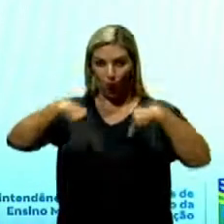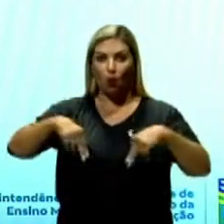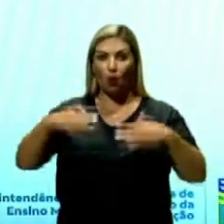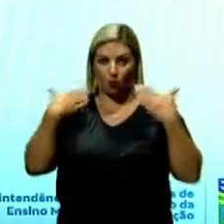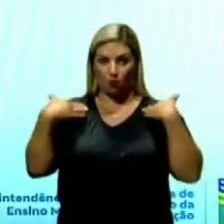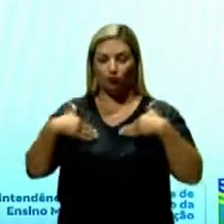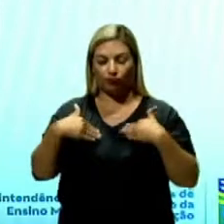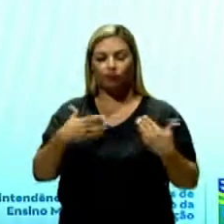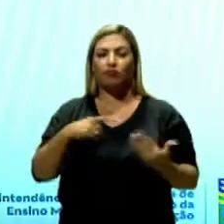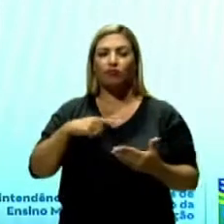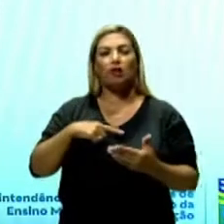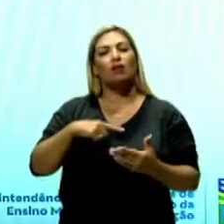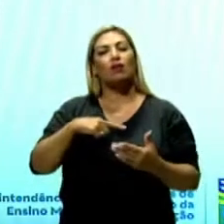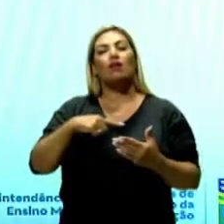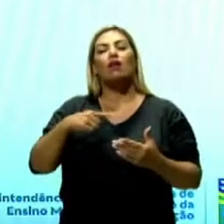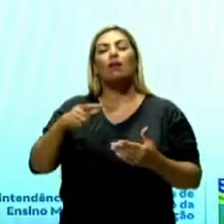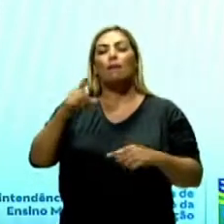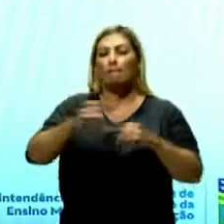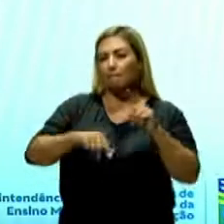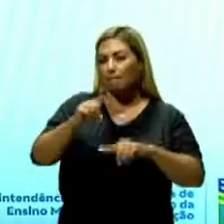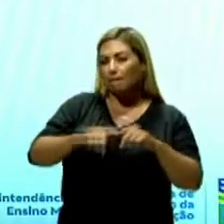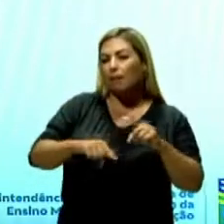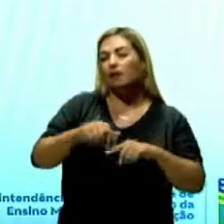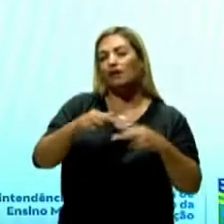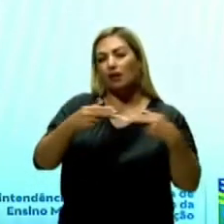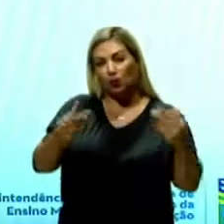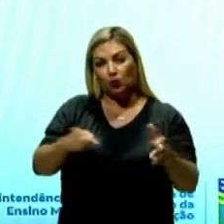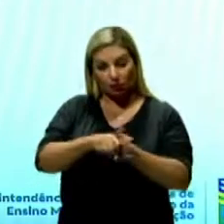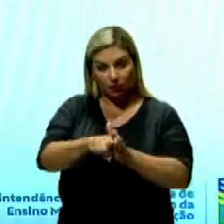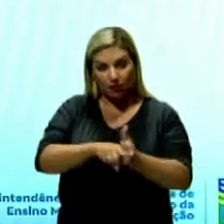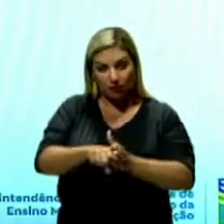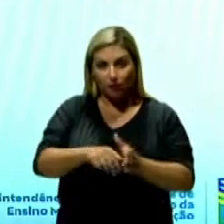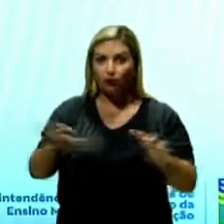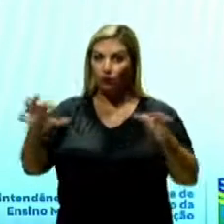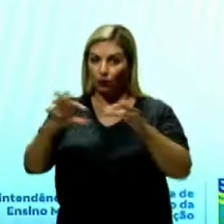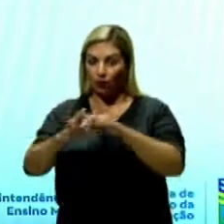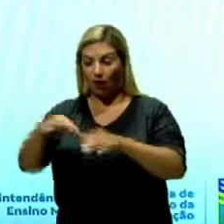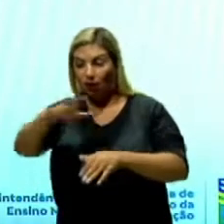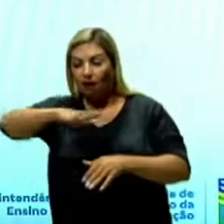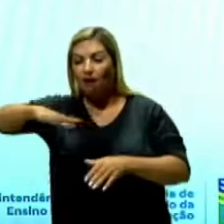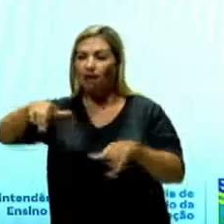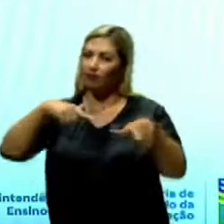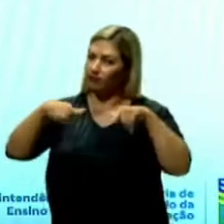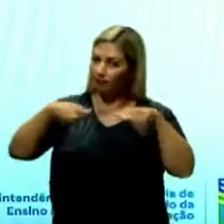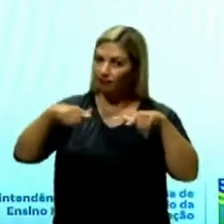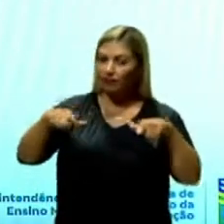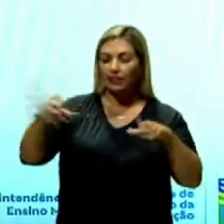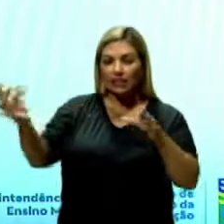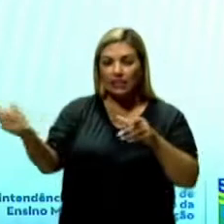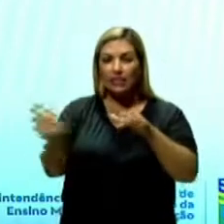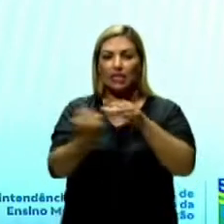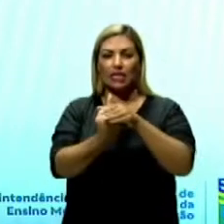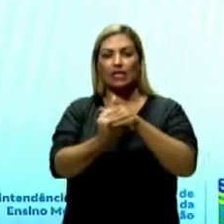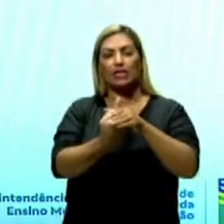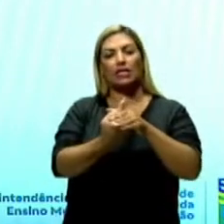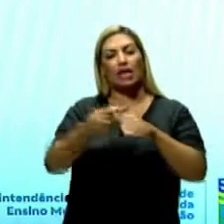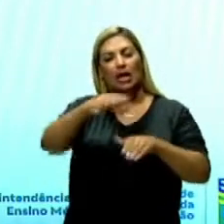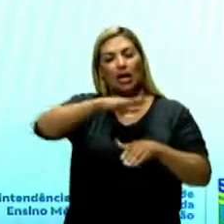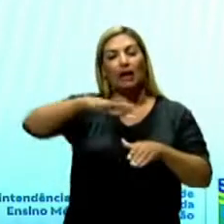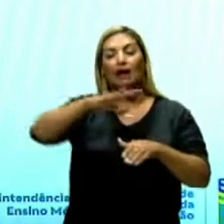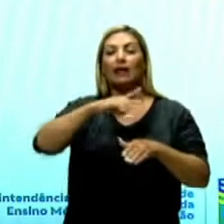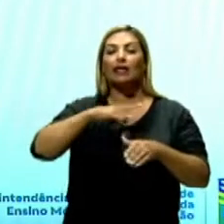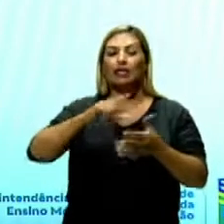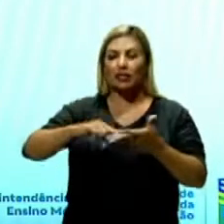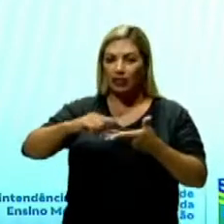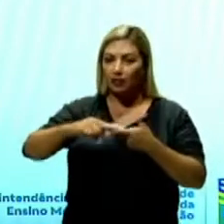pesquisa e a área de interesse social vinculada ao mundo do trabalho, de modo a inseri-la nesse universo como